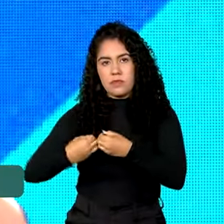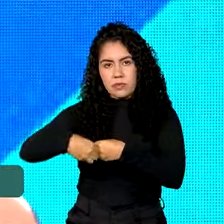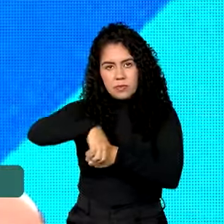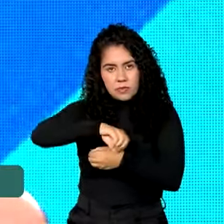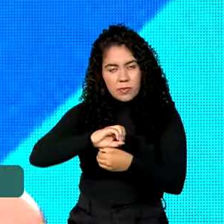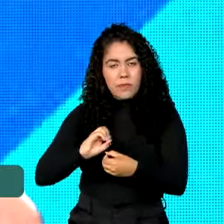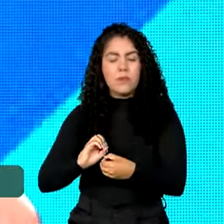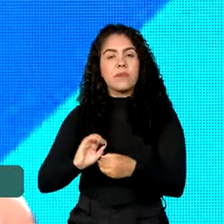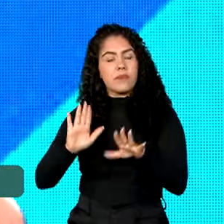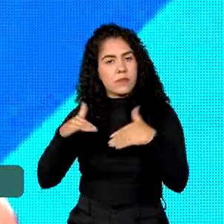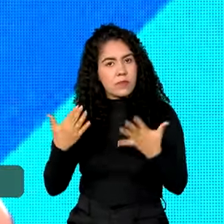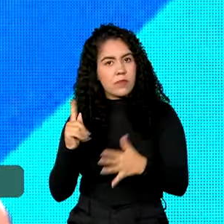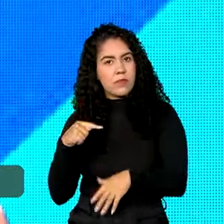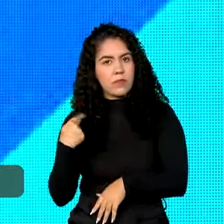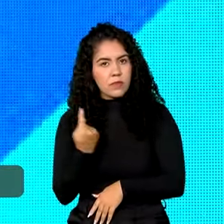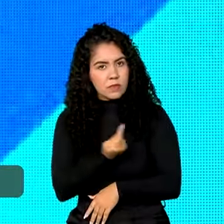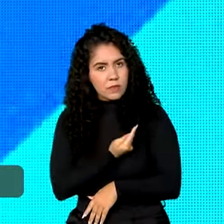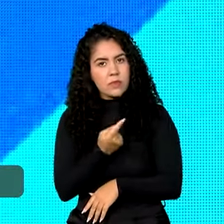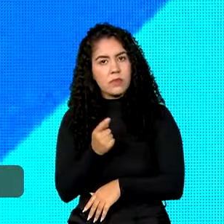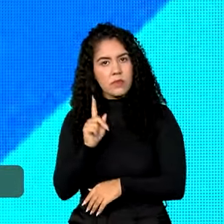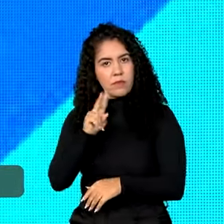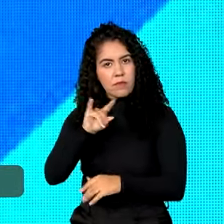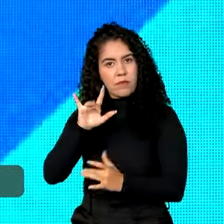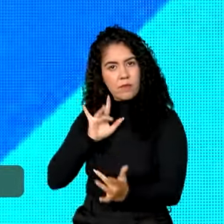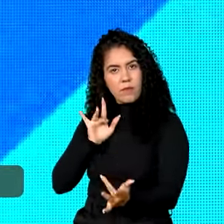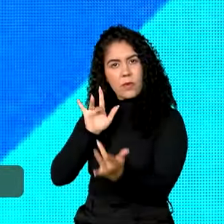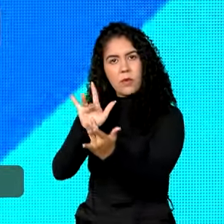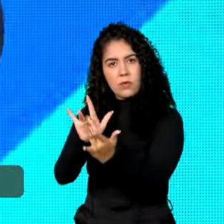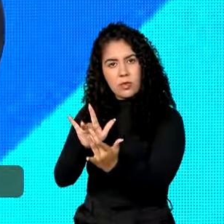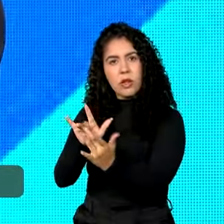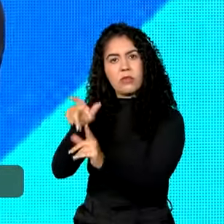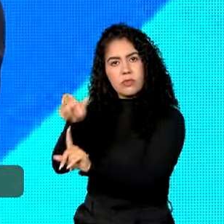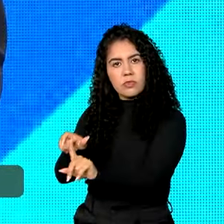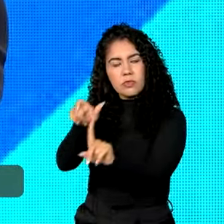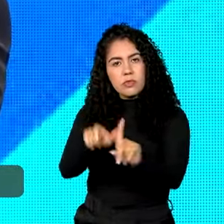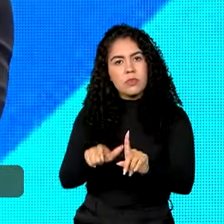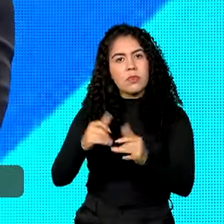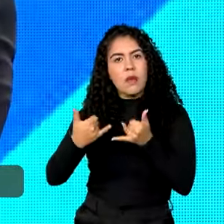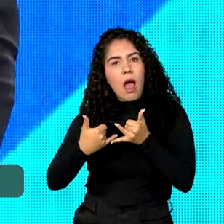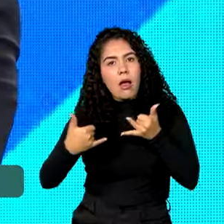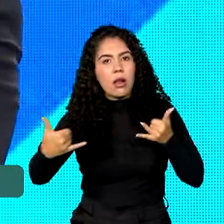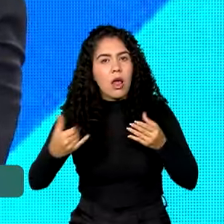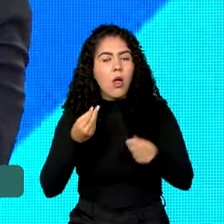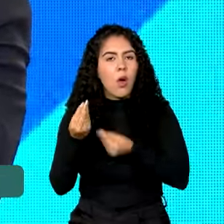Então nós vamos procurá-los para alinhar o conjunto de ações.